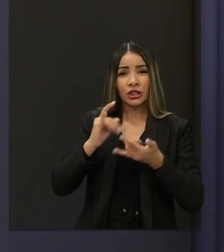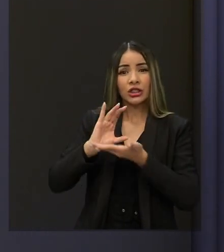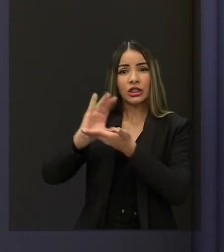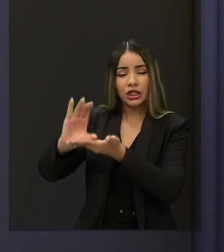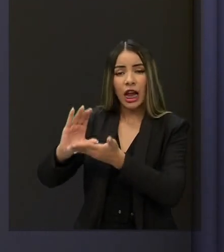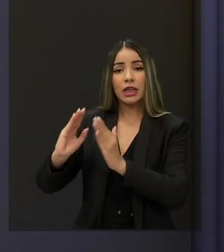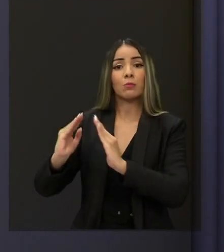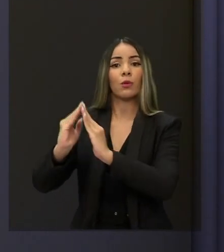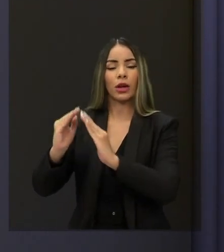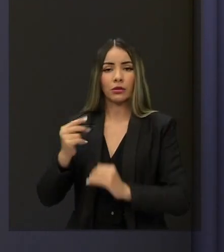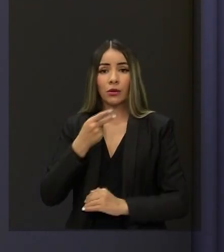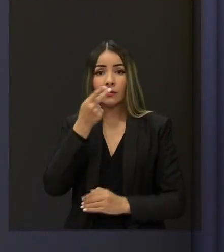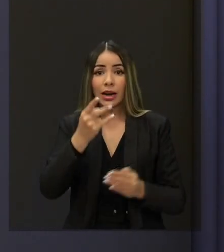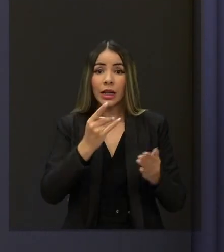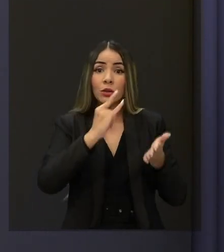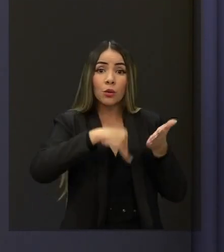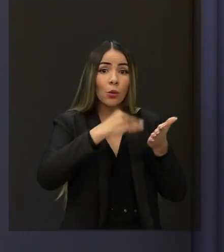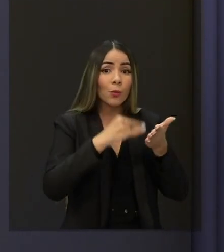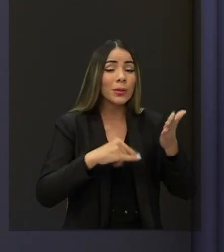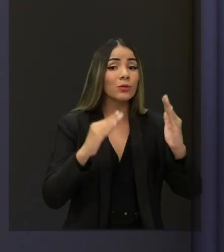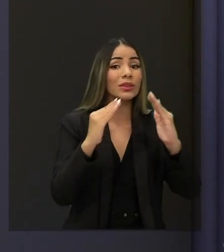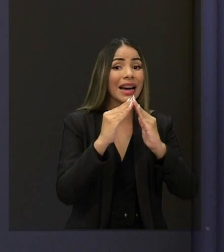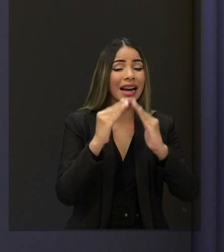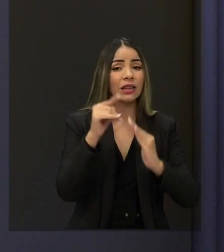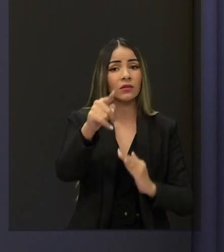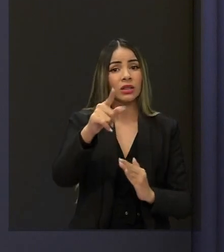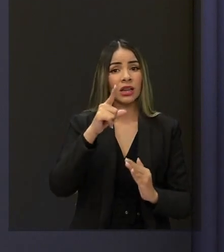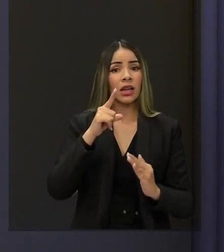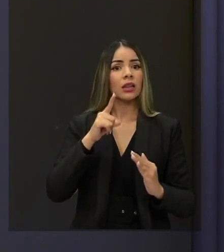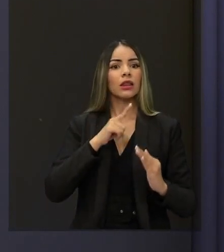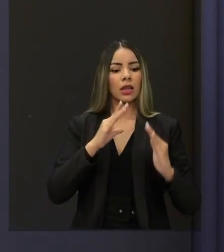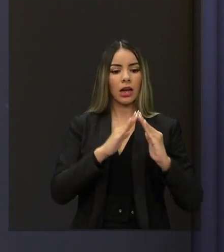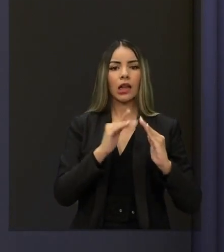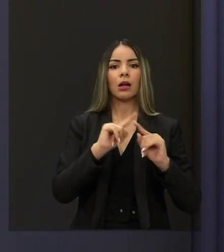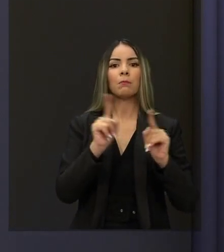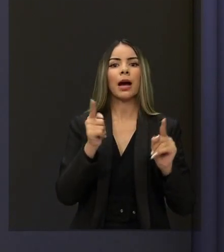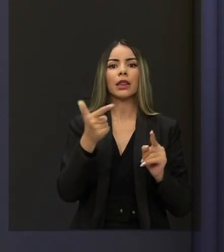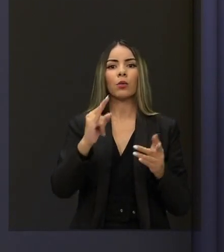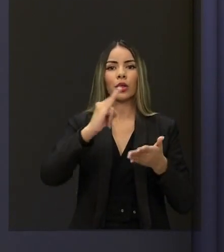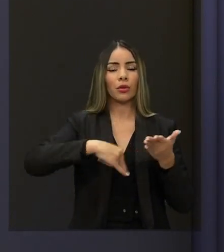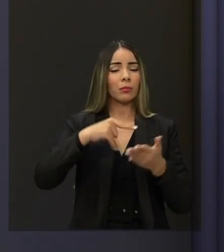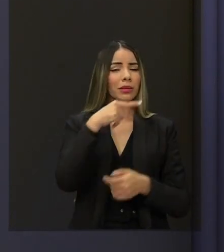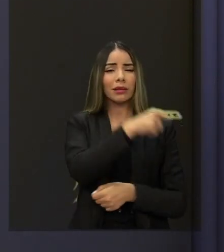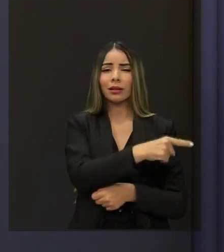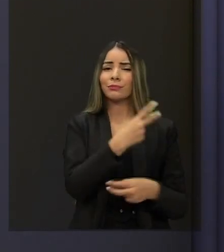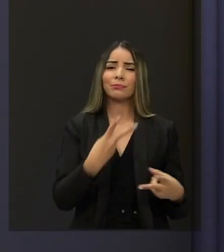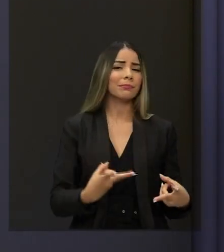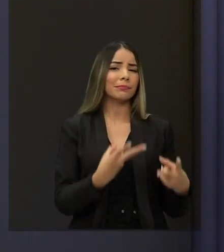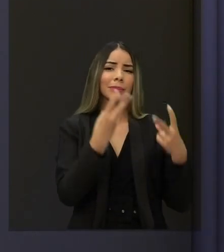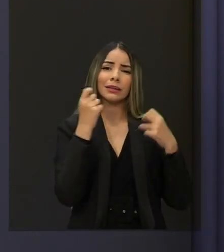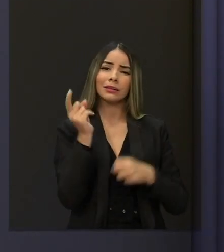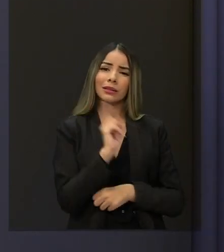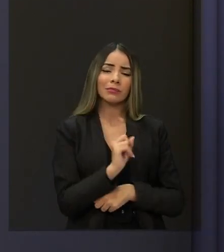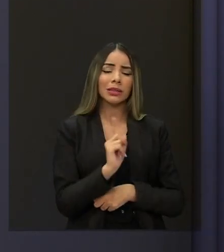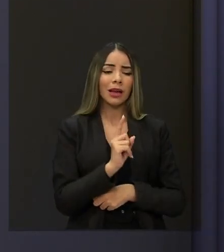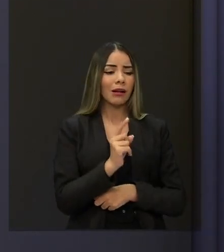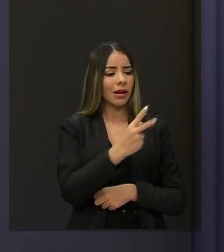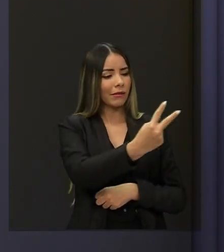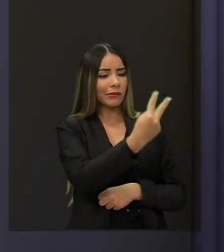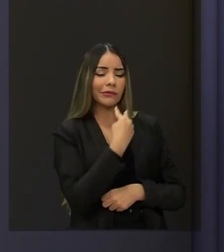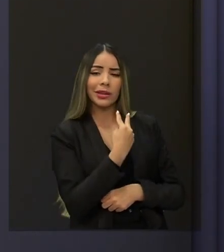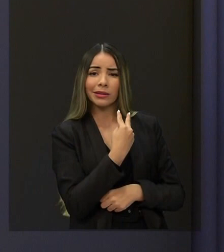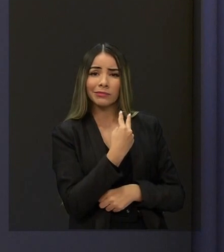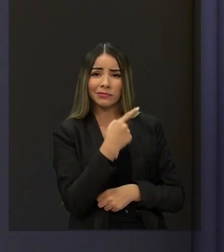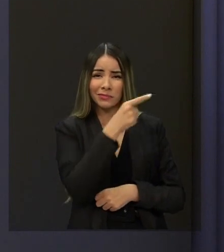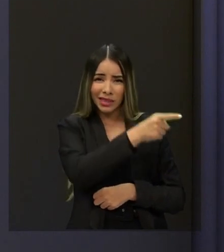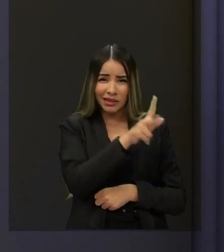Eu falei em papel da casa para você que tem a casa mas não tem um papel. ele não consegue ouvir um candidato em um debate. Ele vai lhe